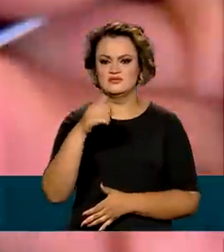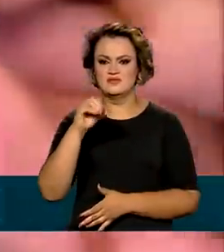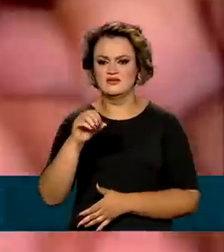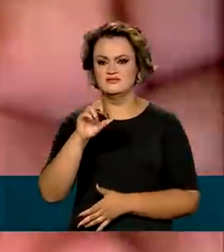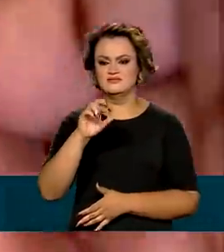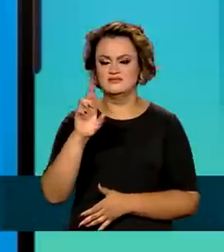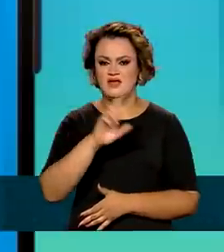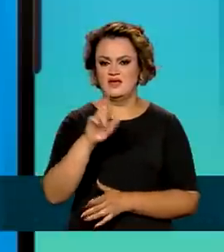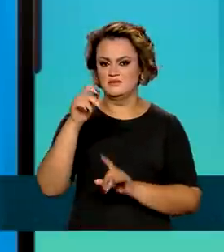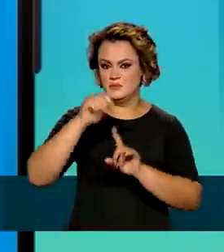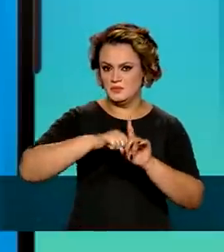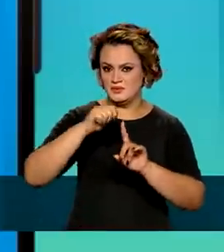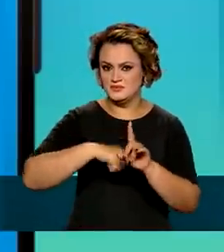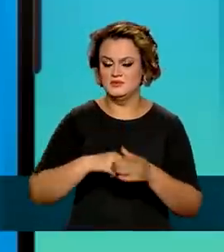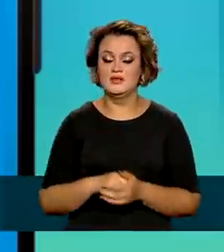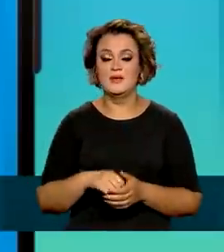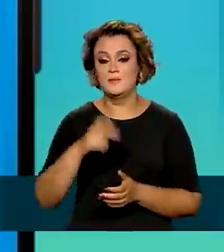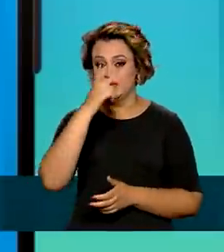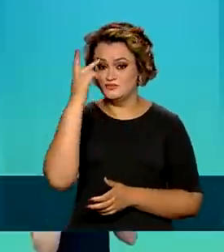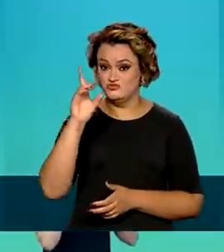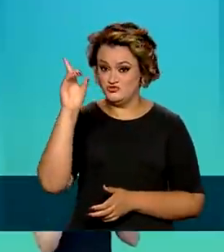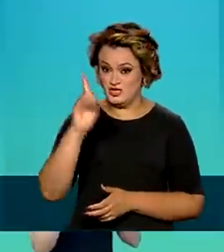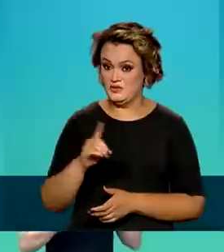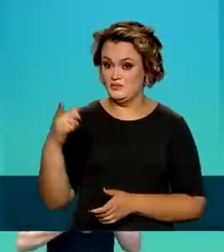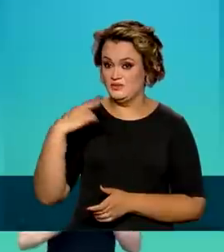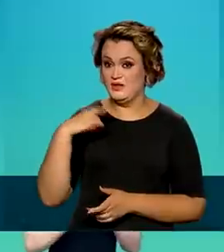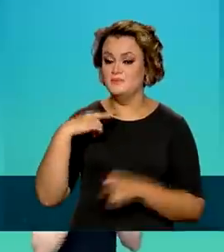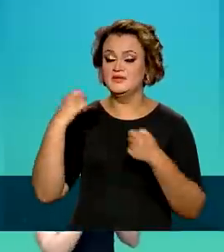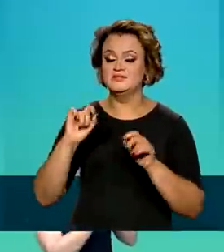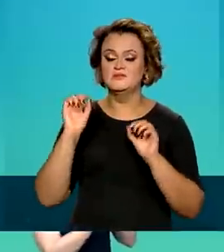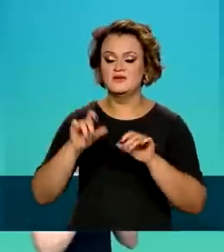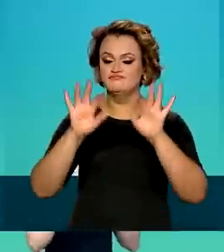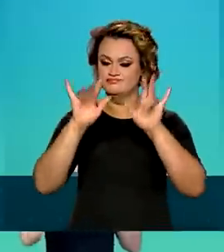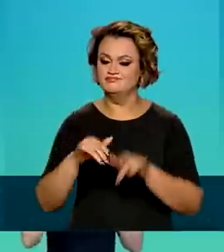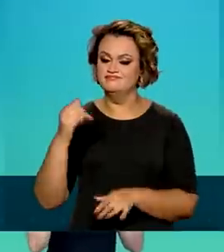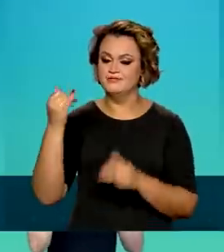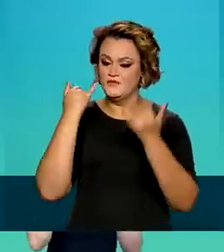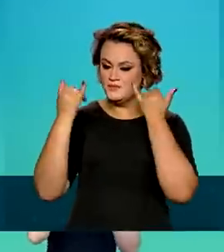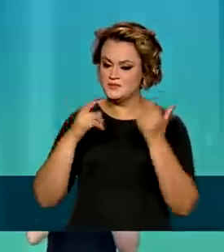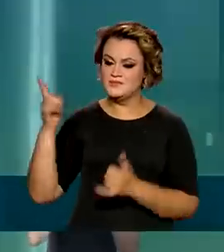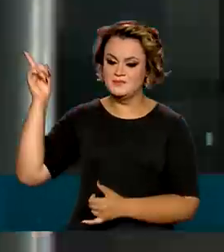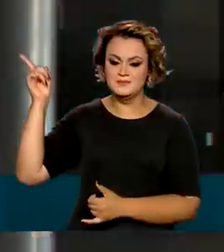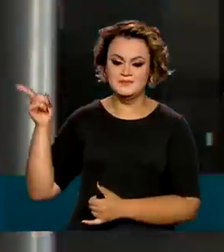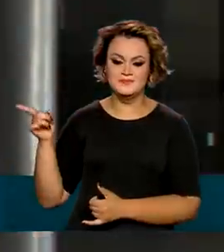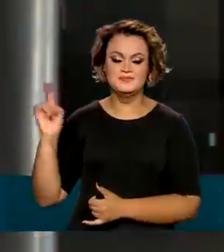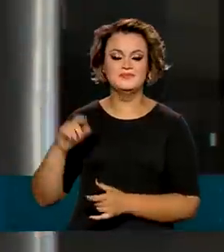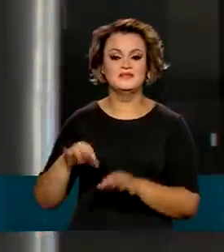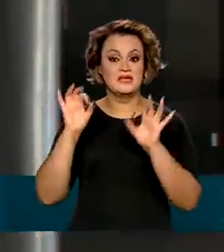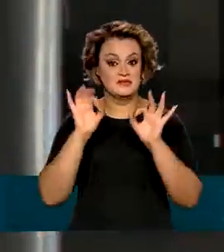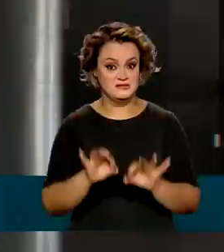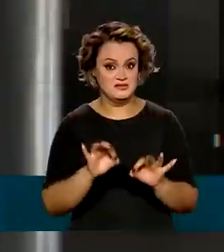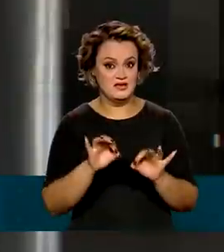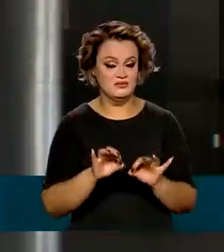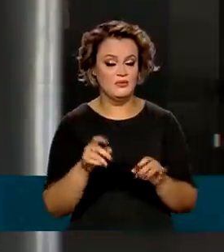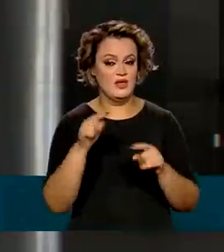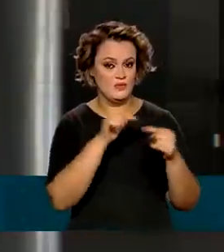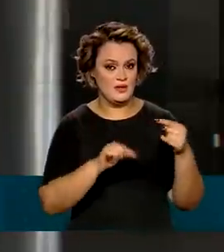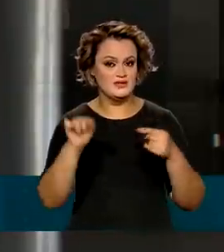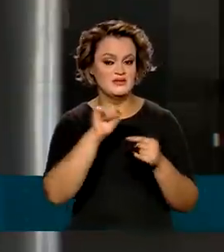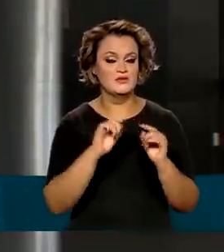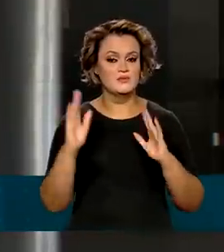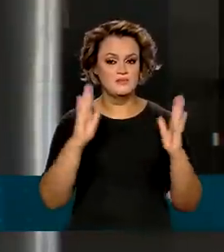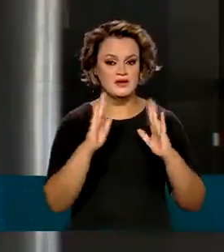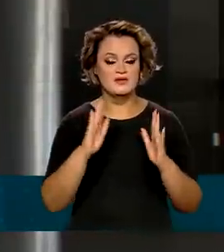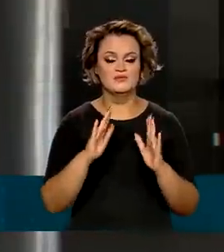mensais. Para serem habilitadas, essas famílias têm que ter os dados atualizados junto ao Cadastro Único do Governo Federal nos